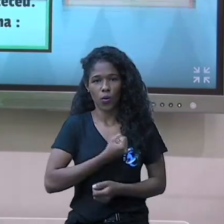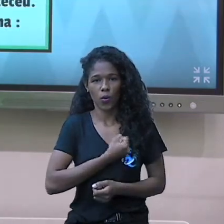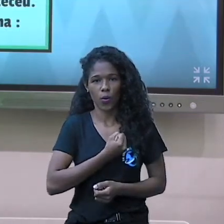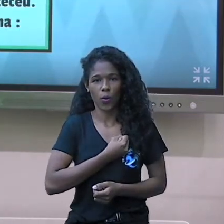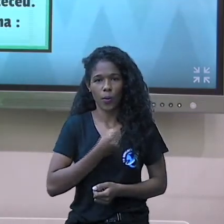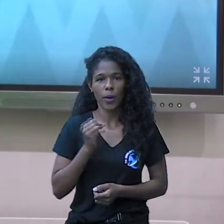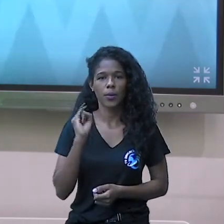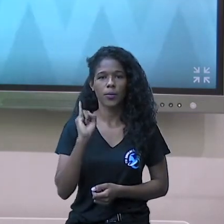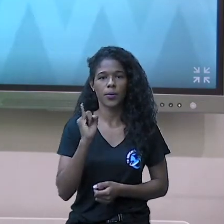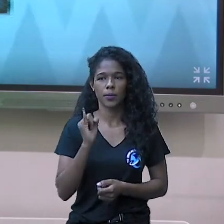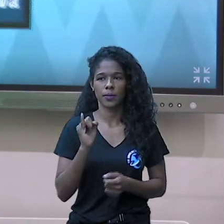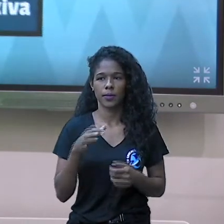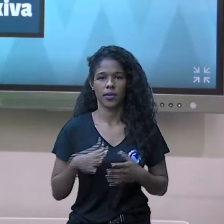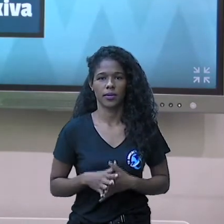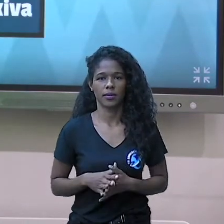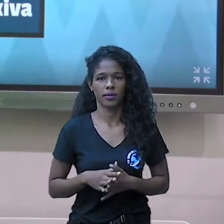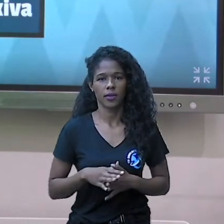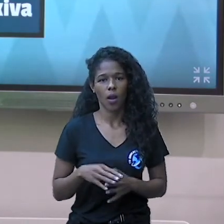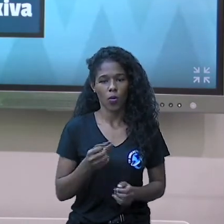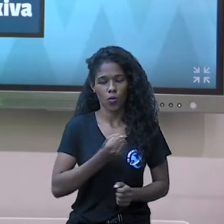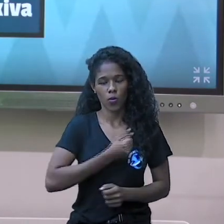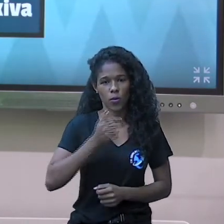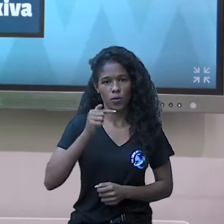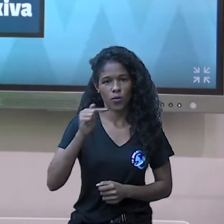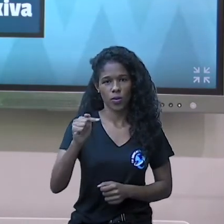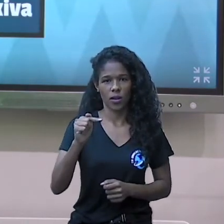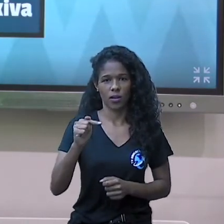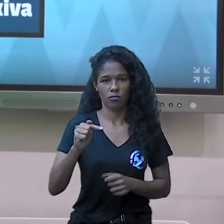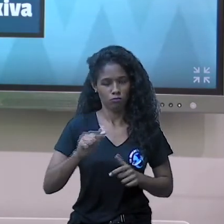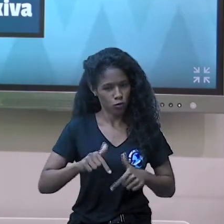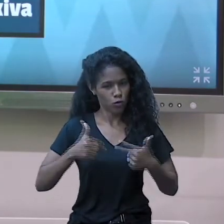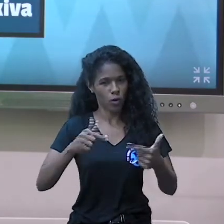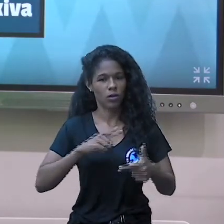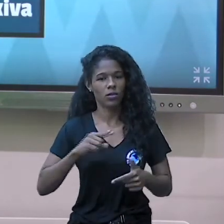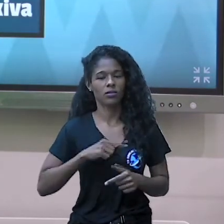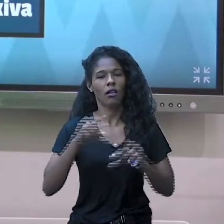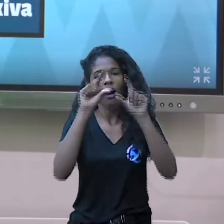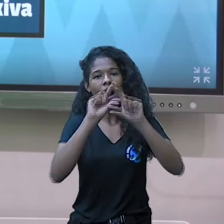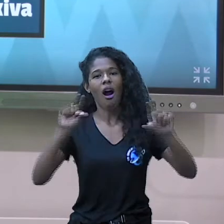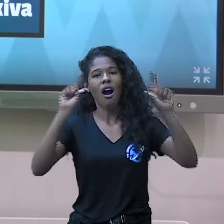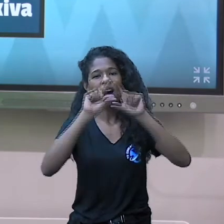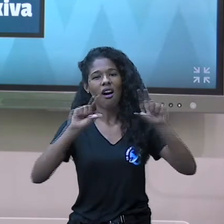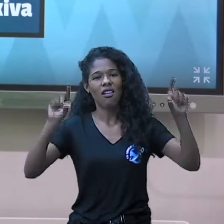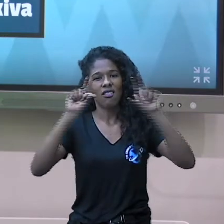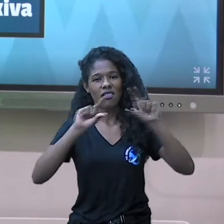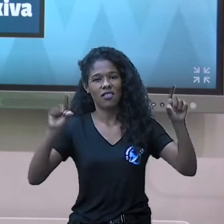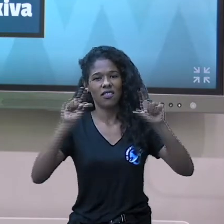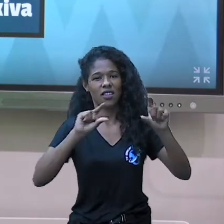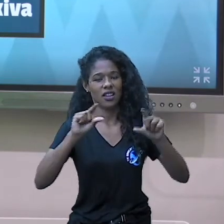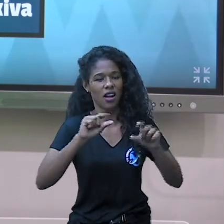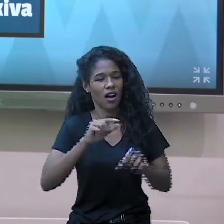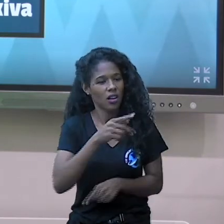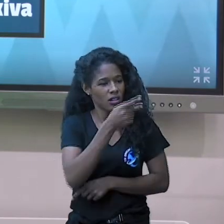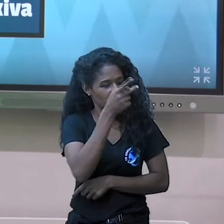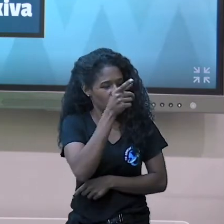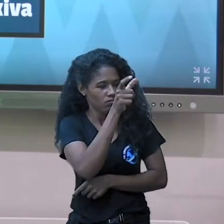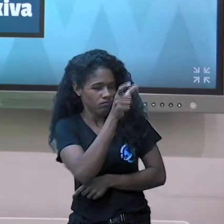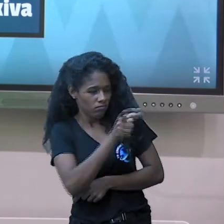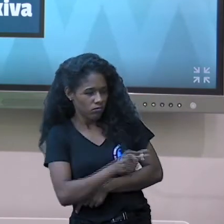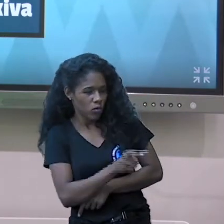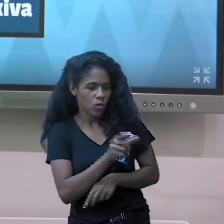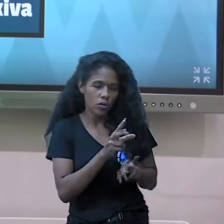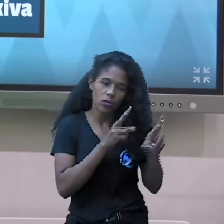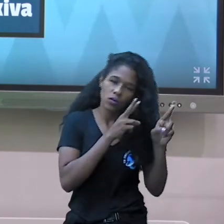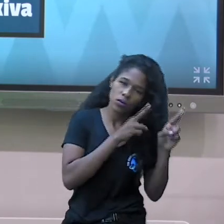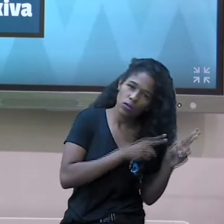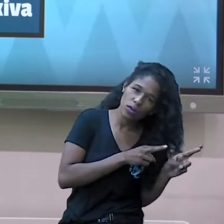no sete? Sete é número da sorte, hein? A frase, deitou-se, assim que anoiteceu, ele está o quê,